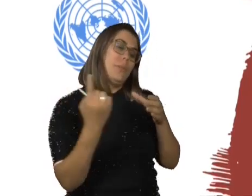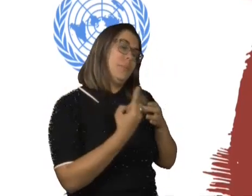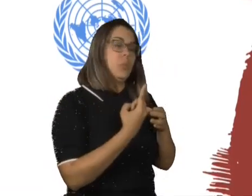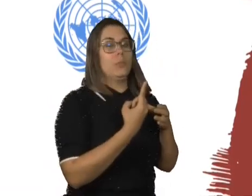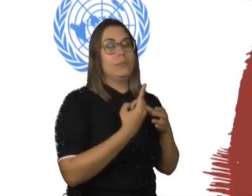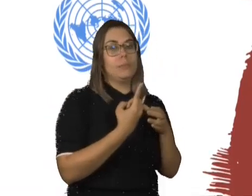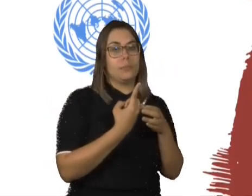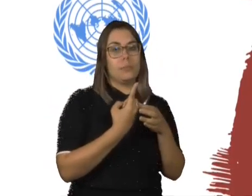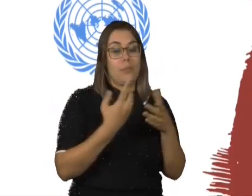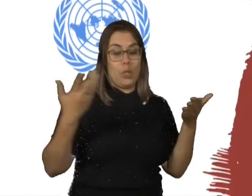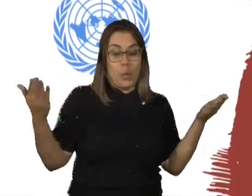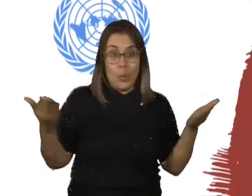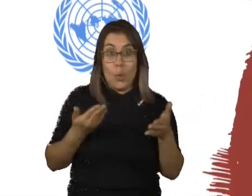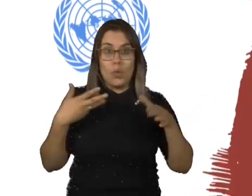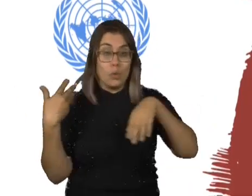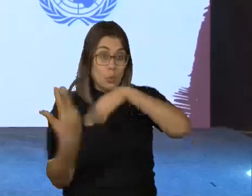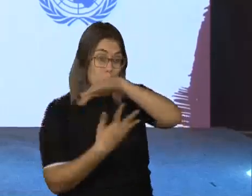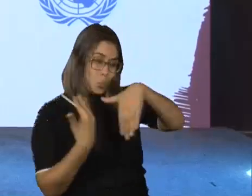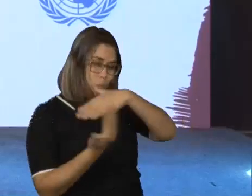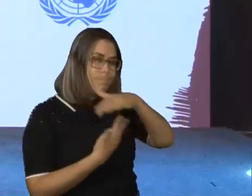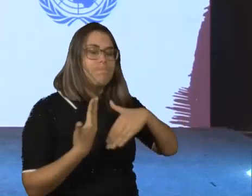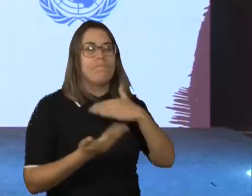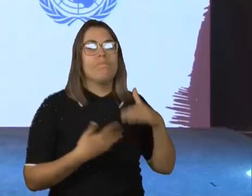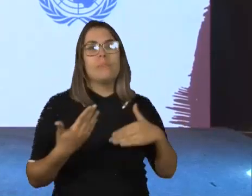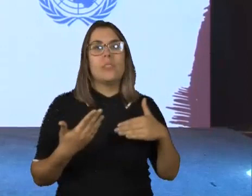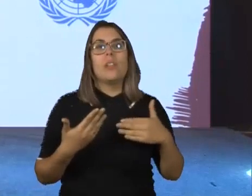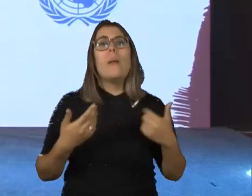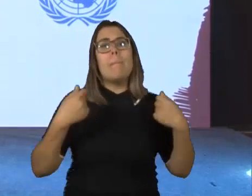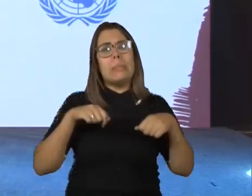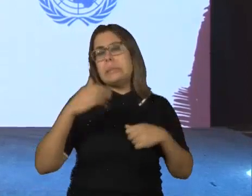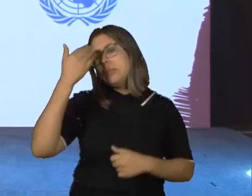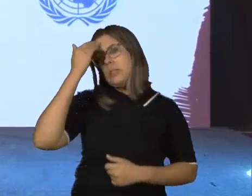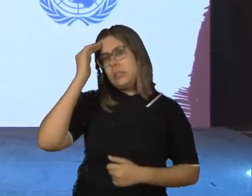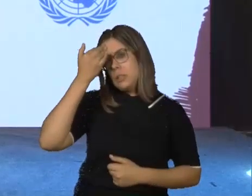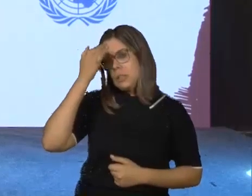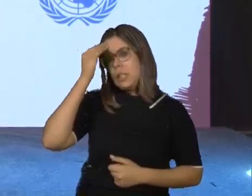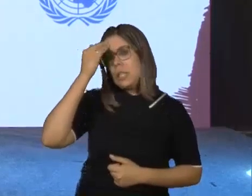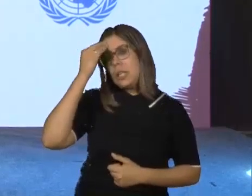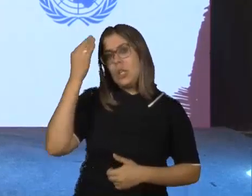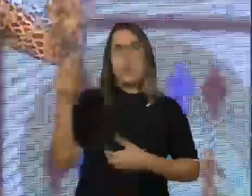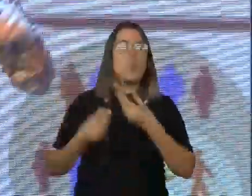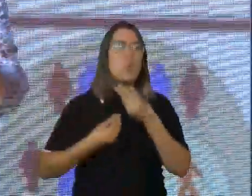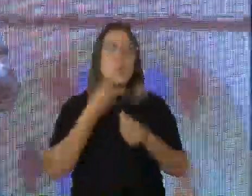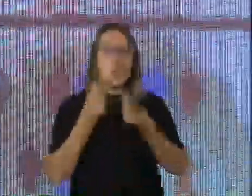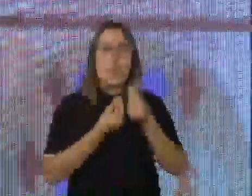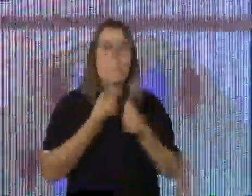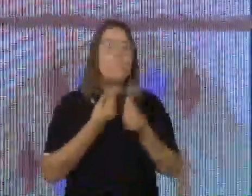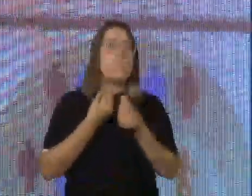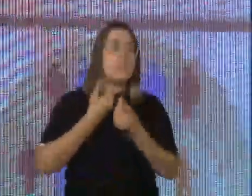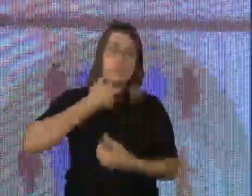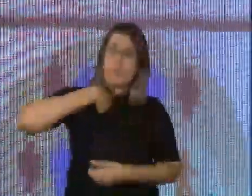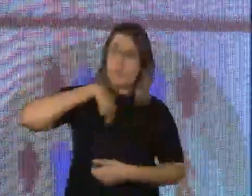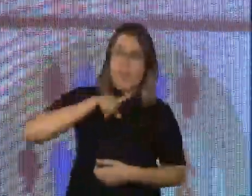misturado, como disse a Tati. Então, é isso que a gente precisa entender quando a gente lê a convenção, quando a gente sai nas ruas,